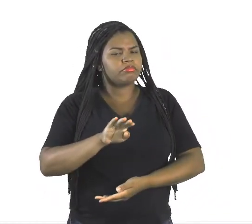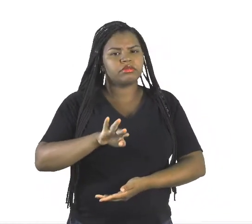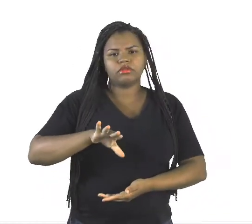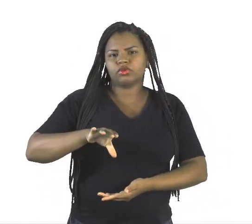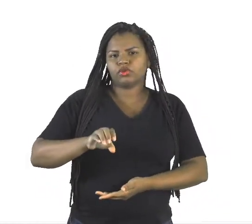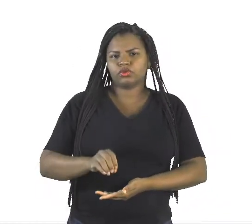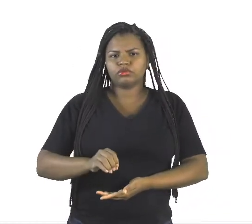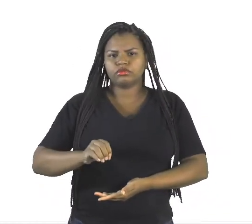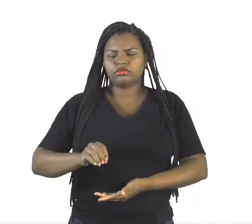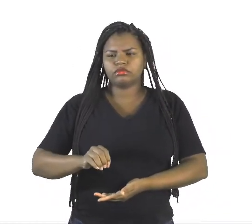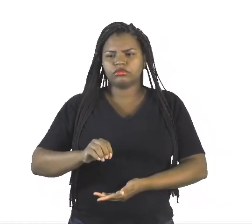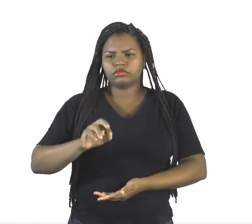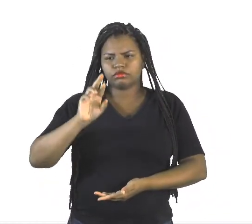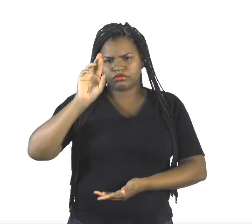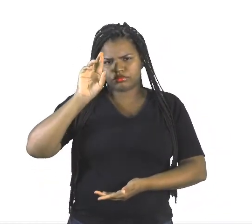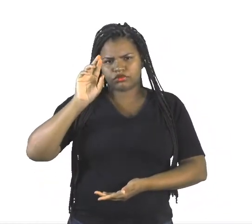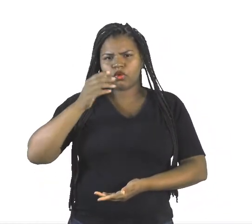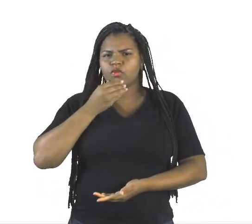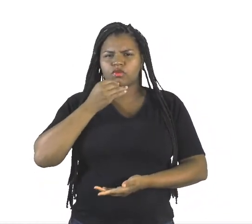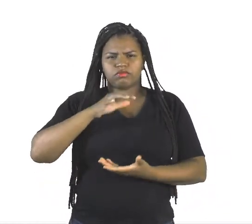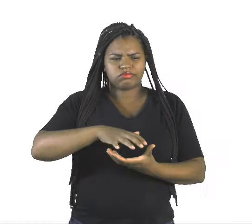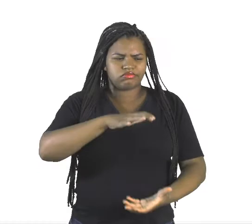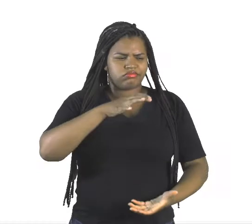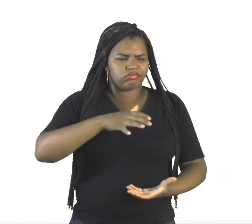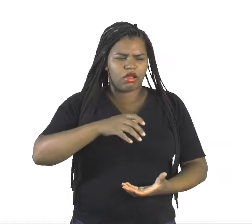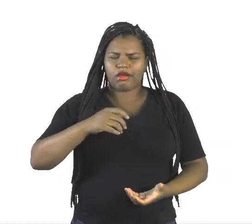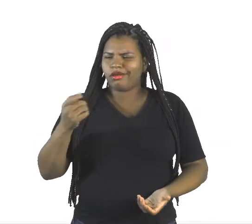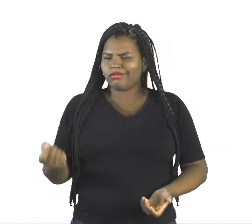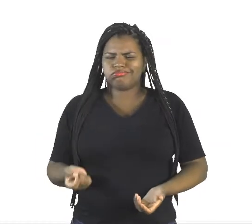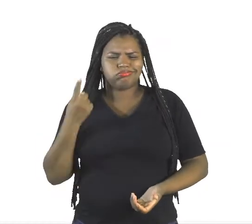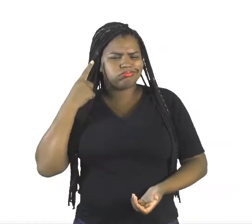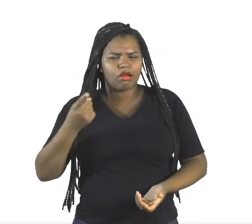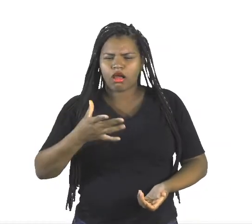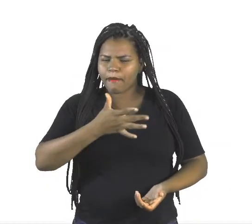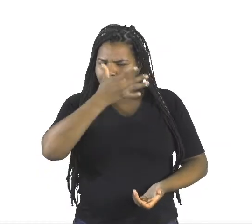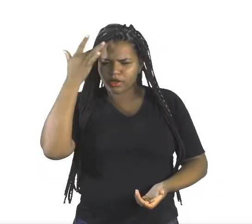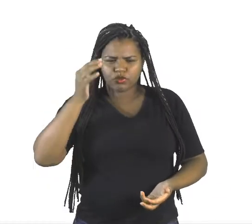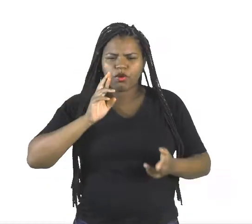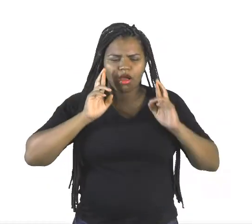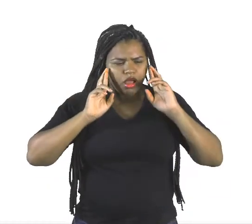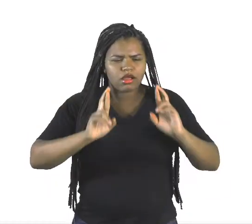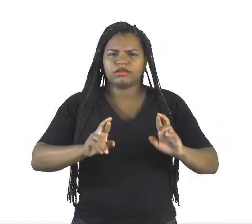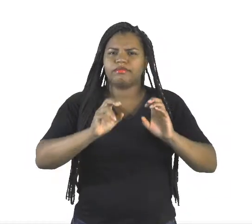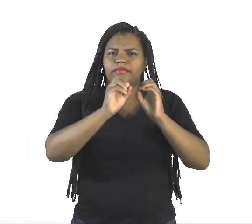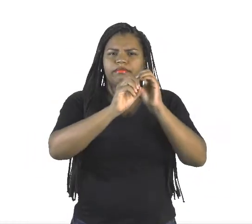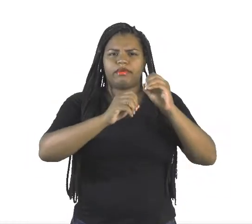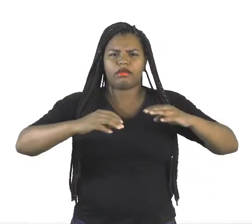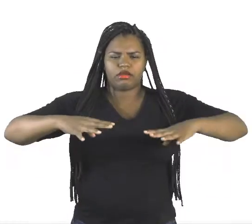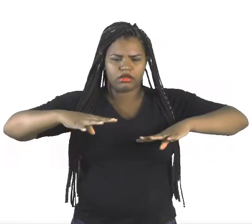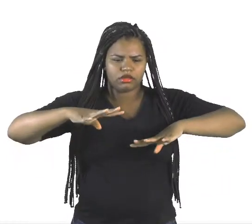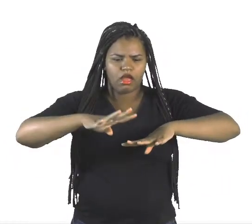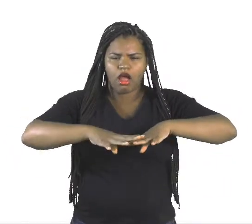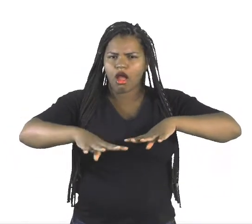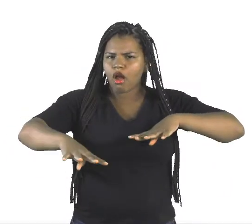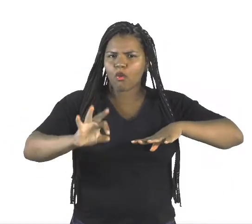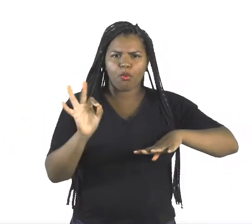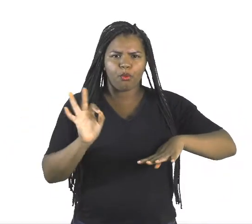Um absurdo. Ninguém respeita a faixa de pedestre. Um absurdo. Sabino.